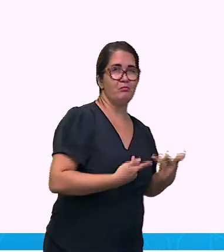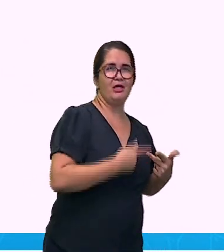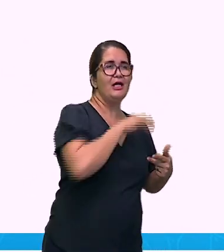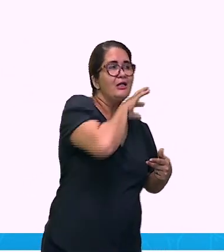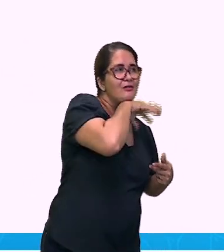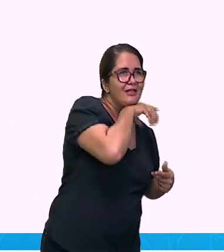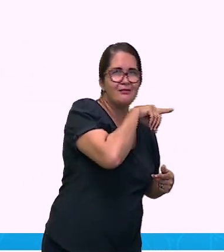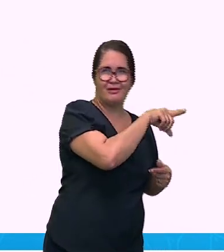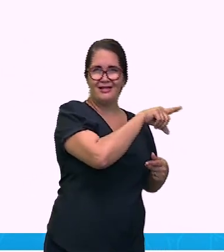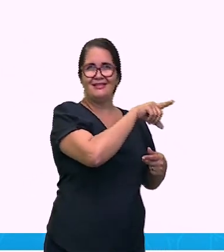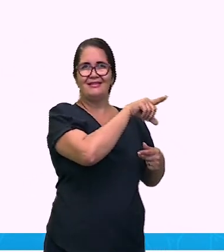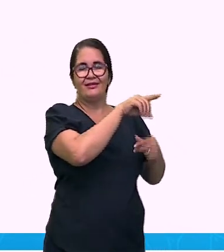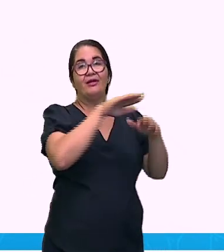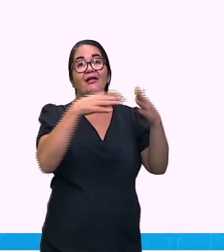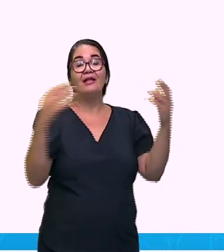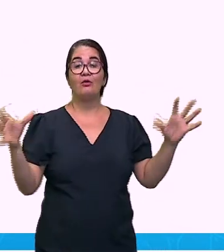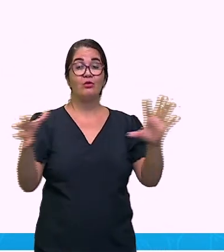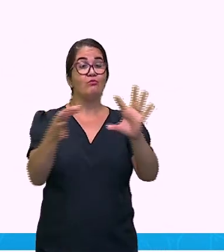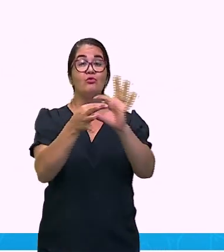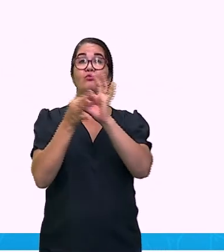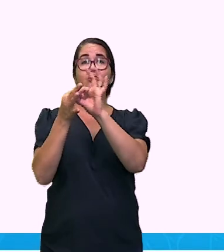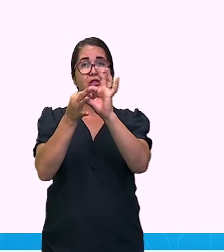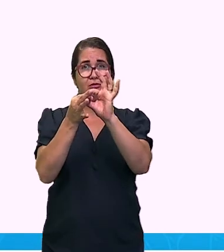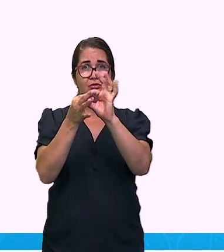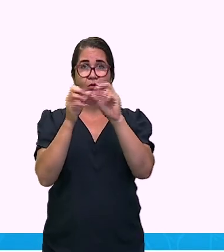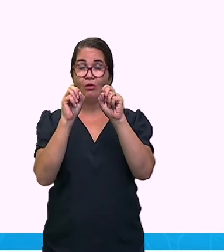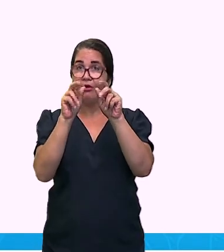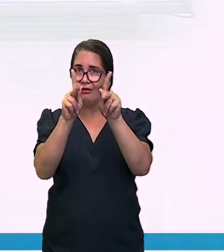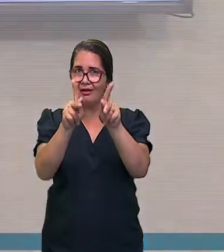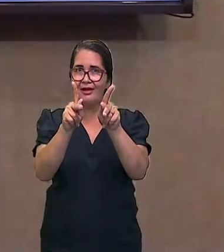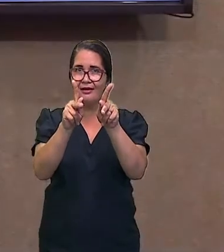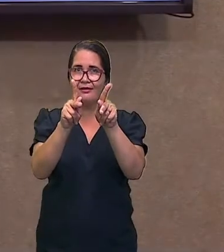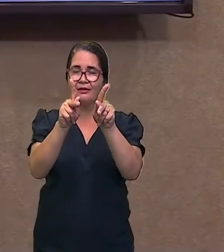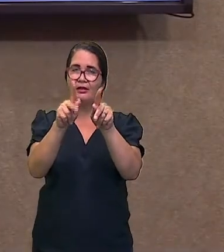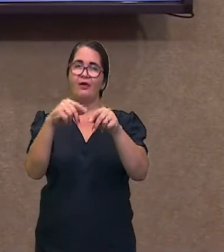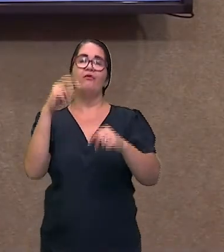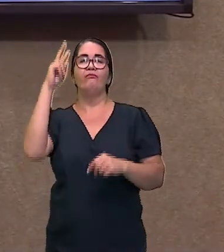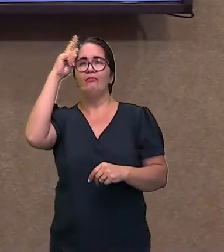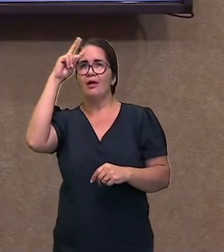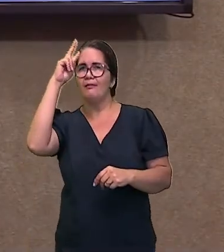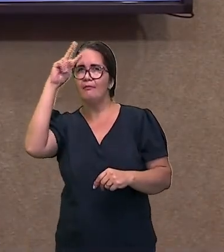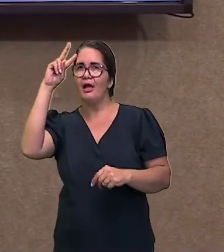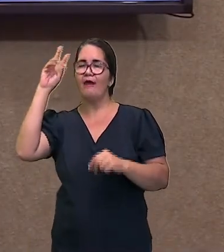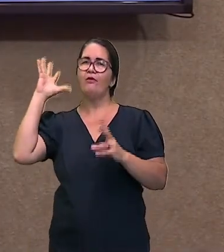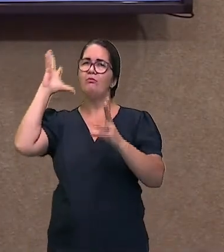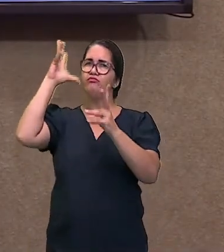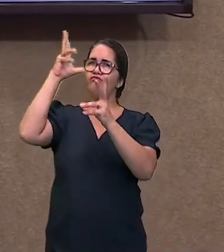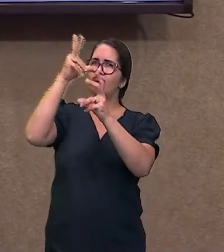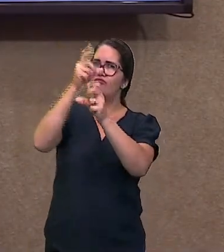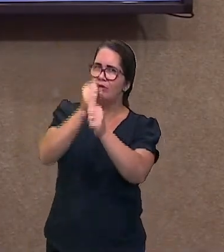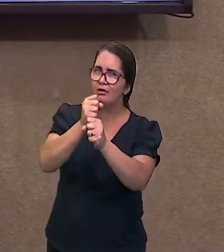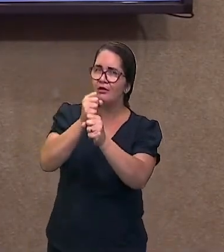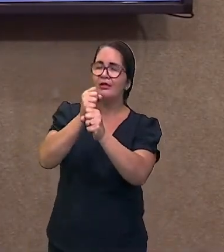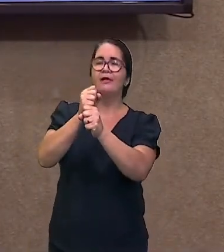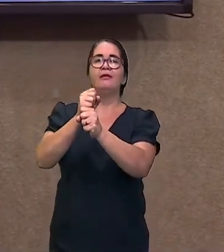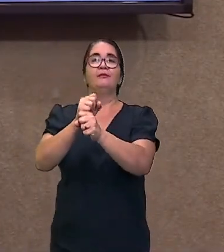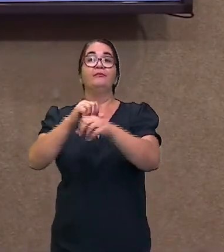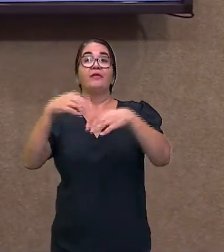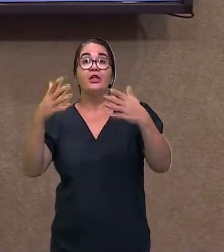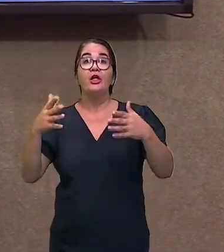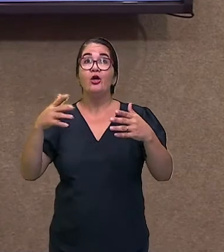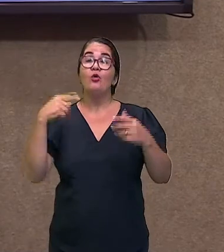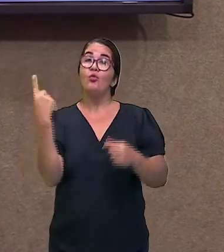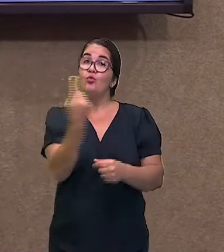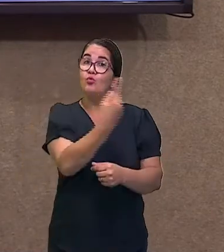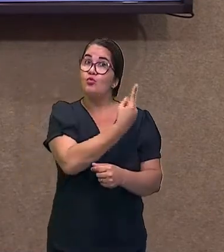vivos para junto da gente, ok? Então, vamos relembrar que o nosso ecossistema, ele é